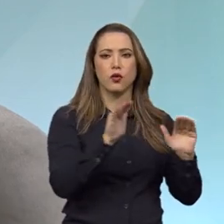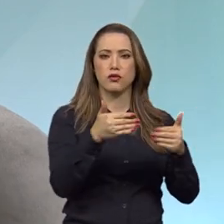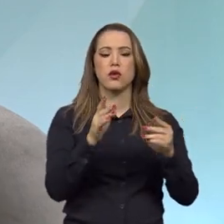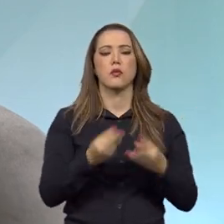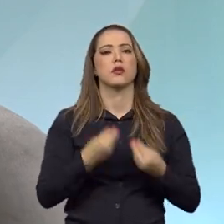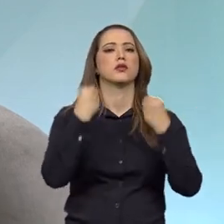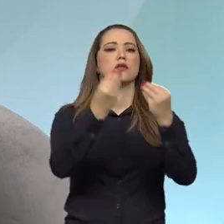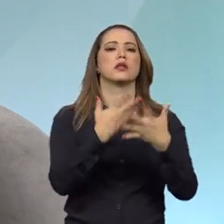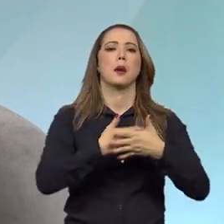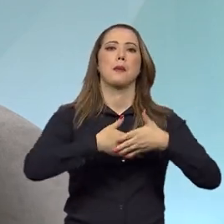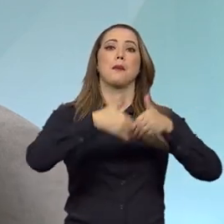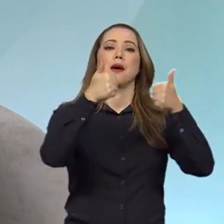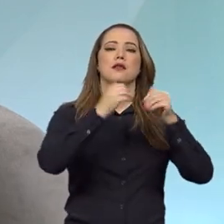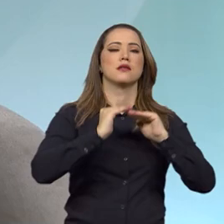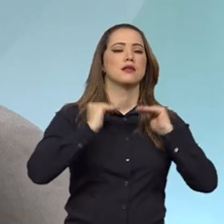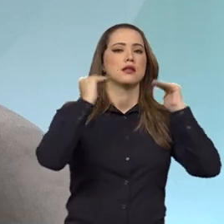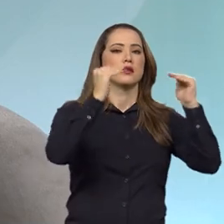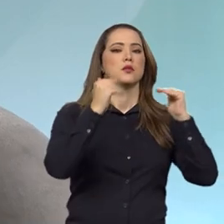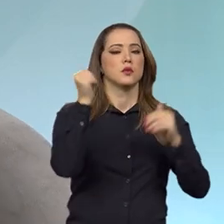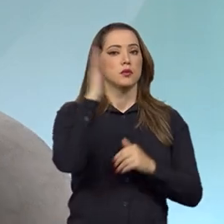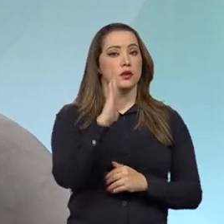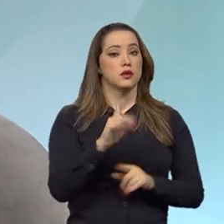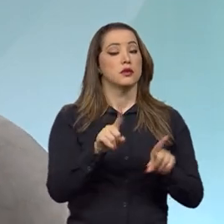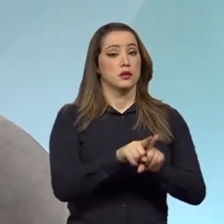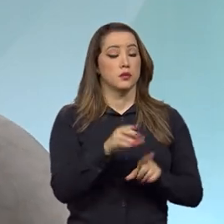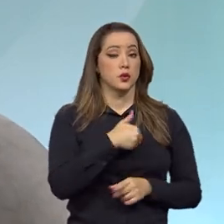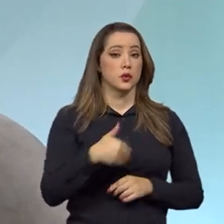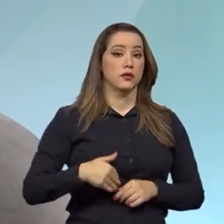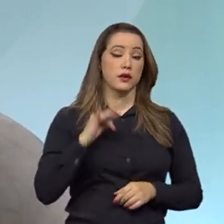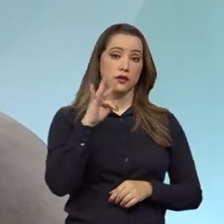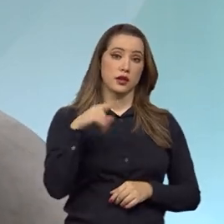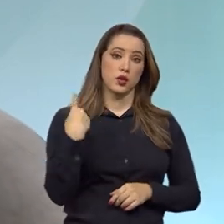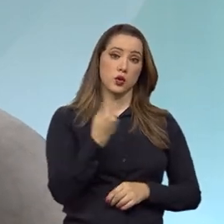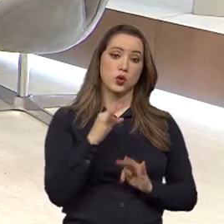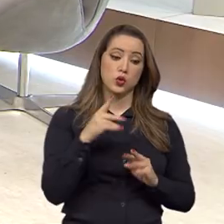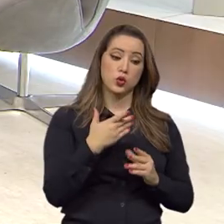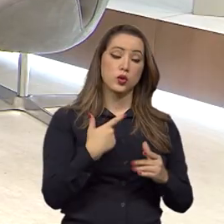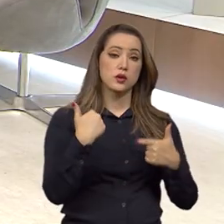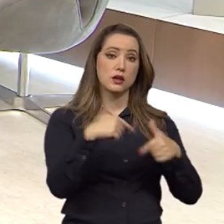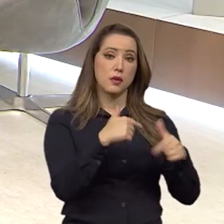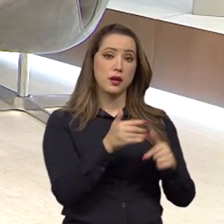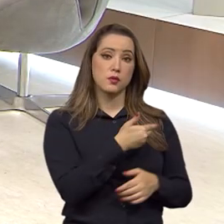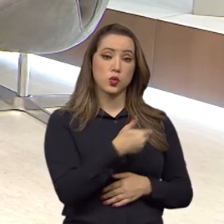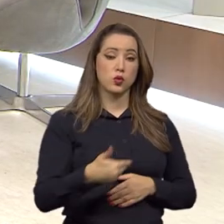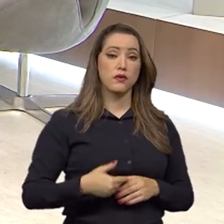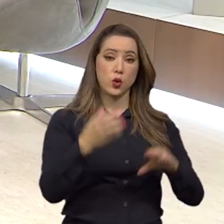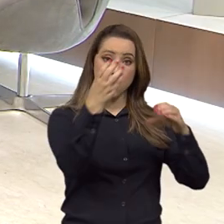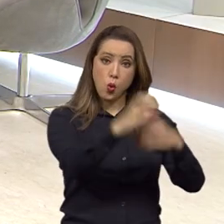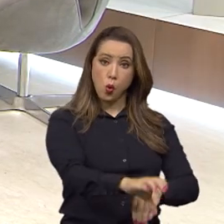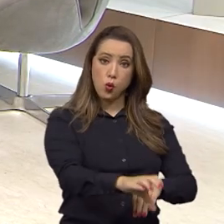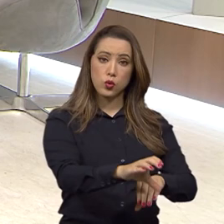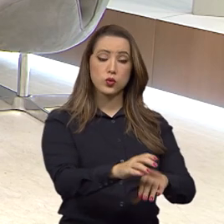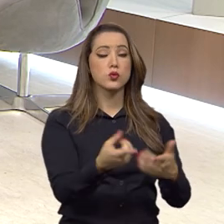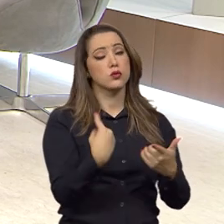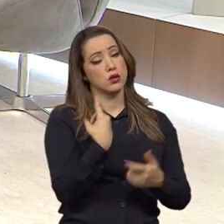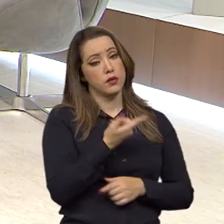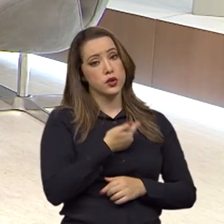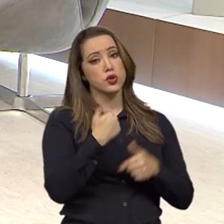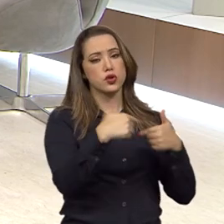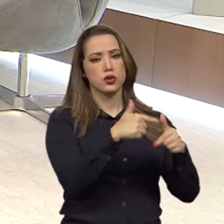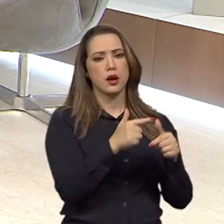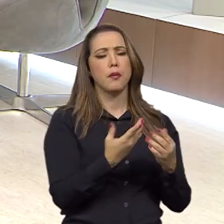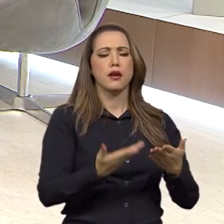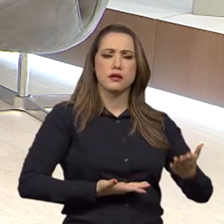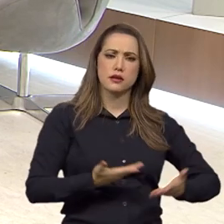máximo para o Brasil, para a União, né? Então, somos todos servidores públicos e como servidores públicos, servemos ao público. Em